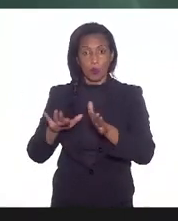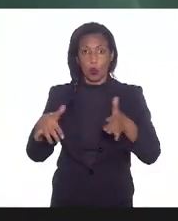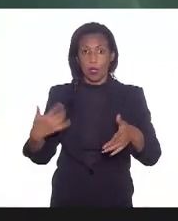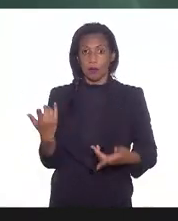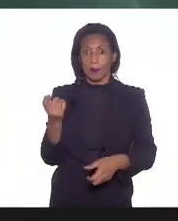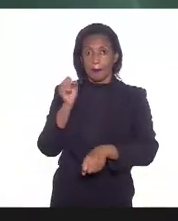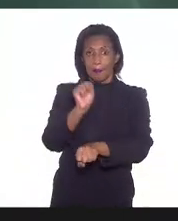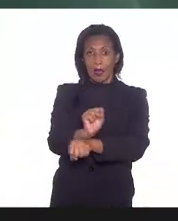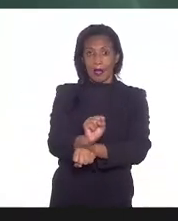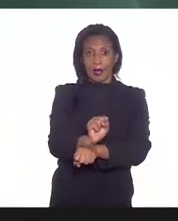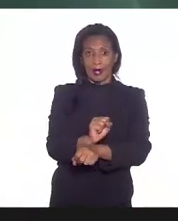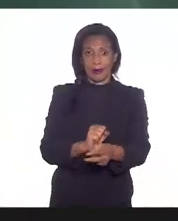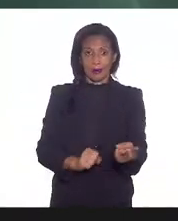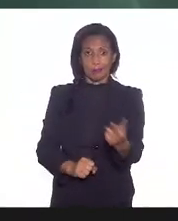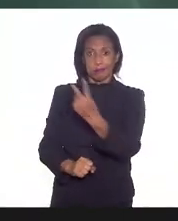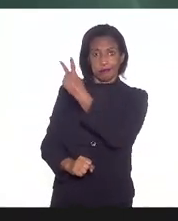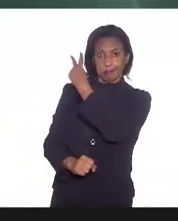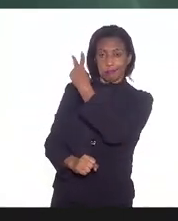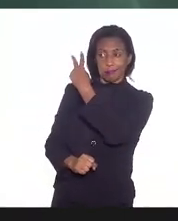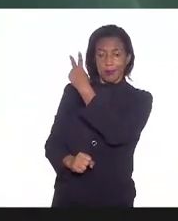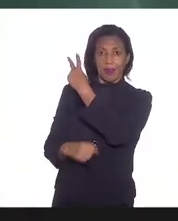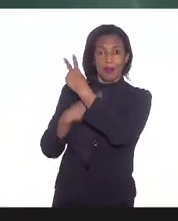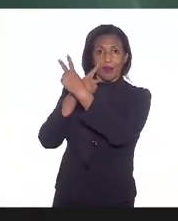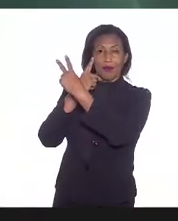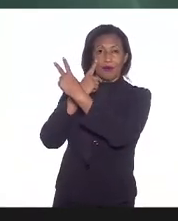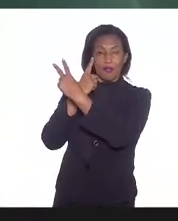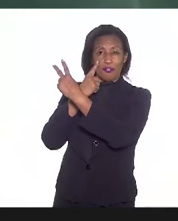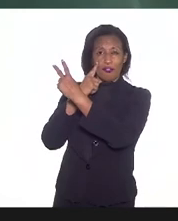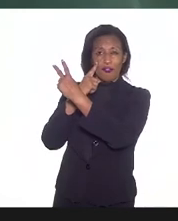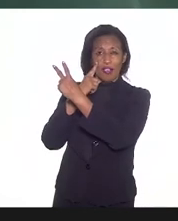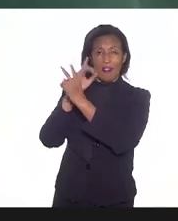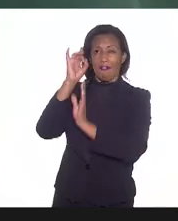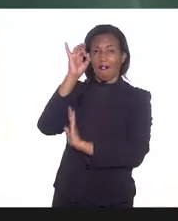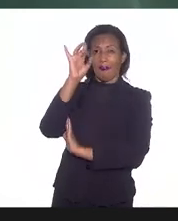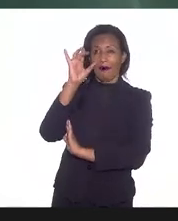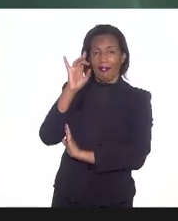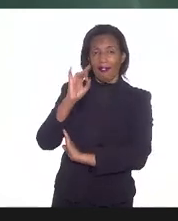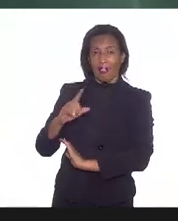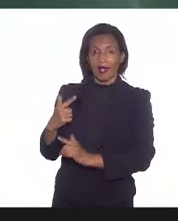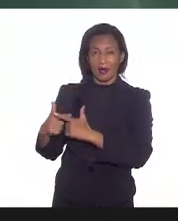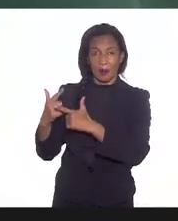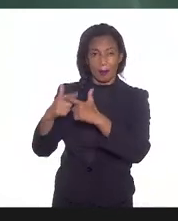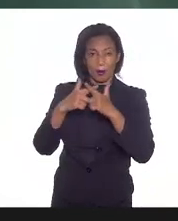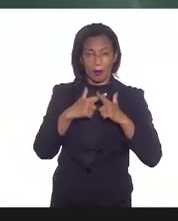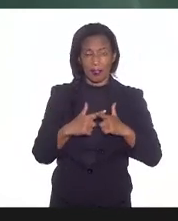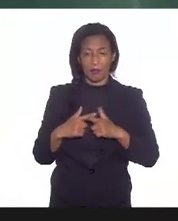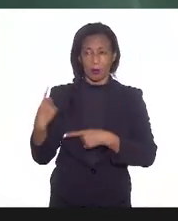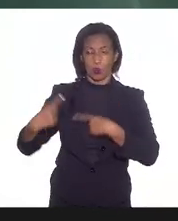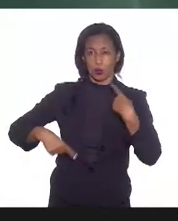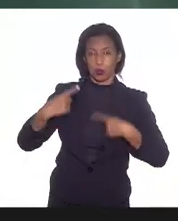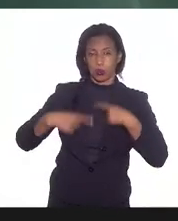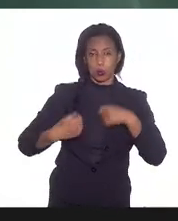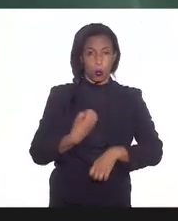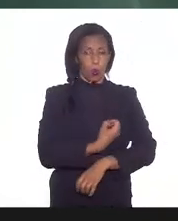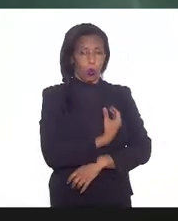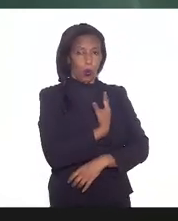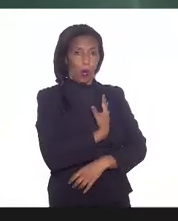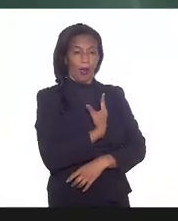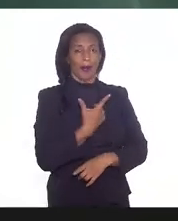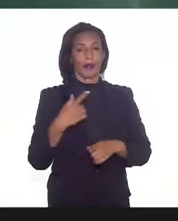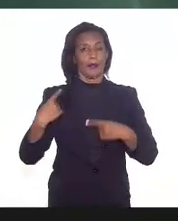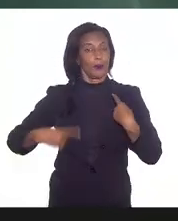na hora que a gente puder olhar os casos todos sem o viés das discussões emocionais das discussões políticas